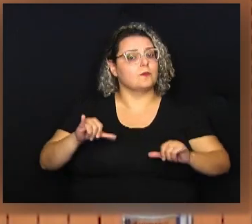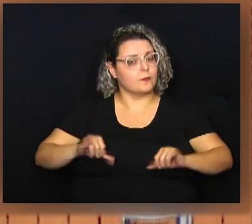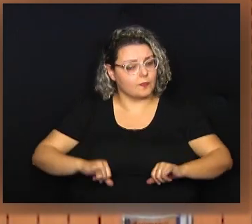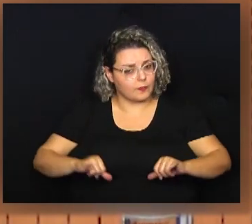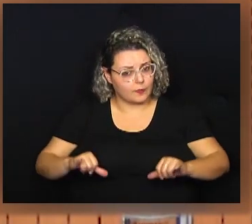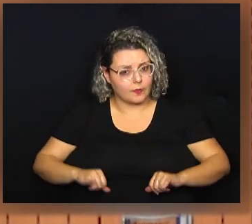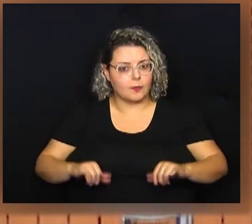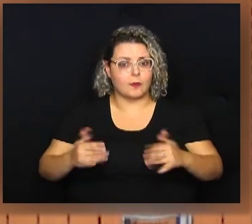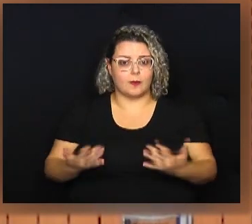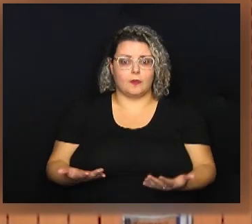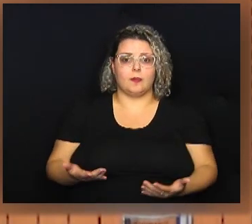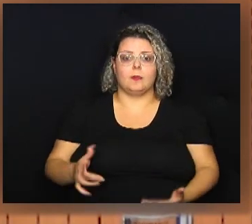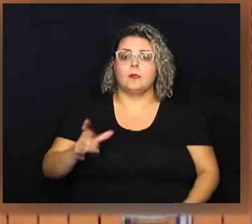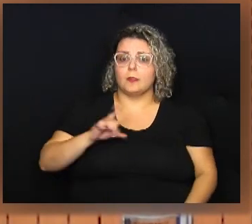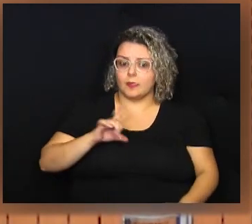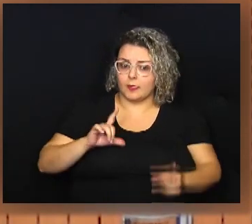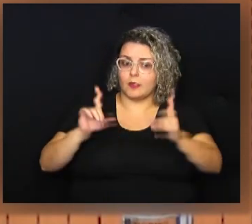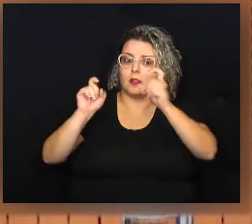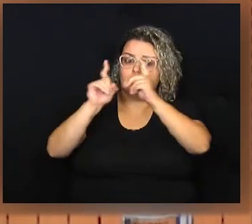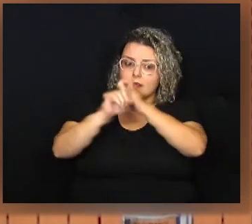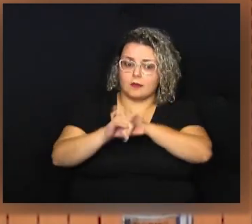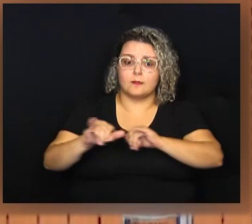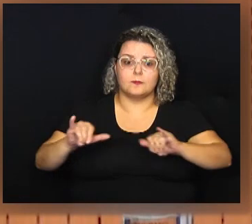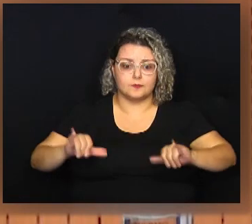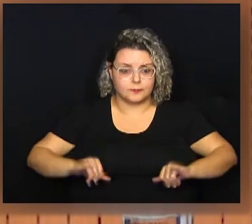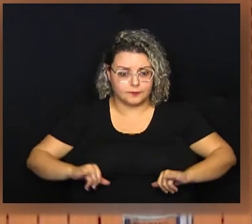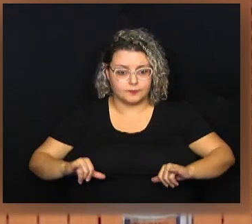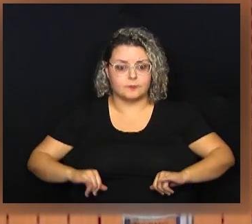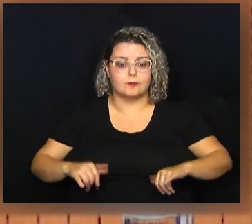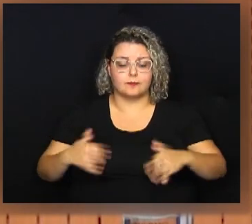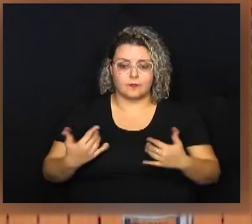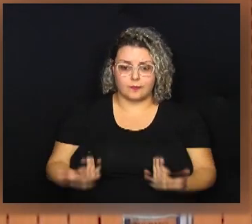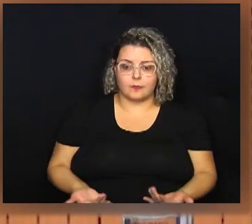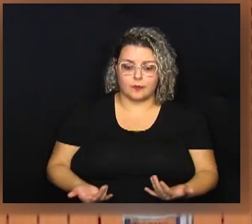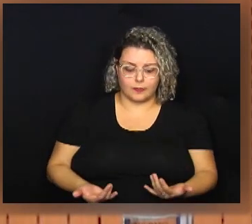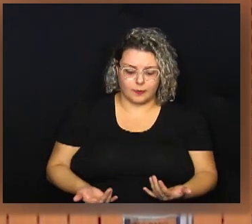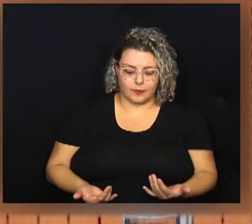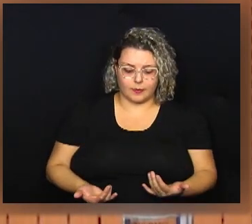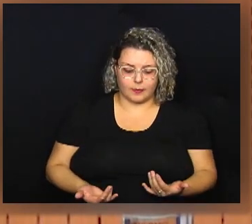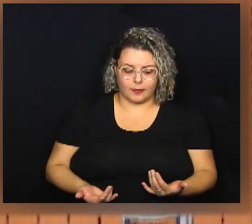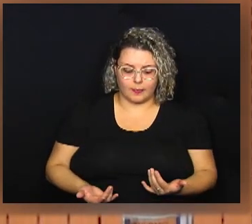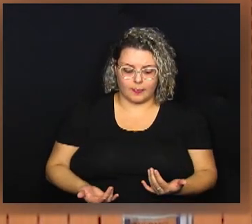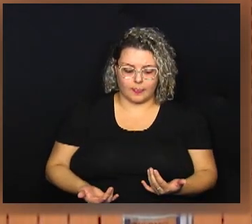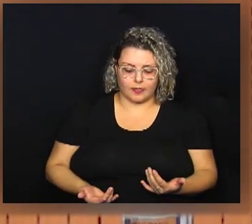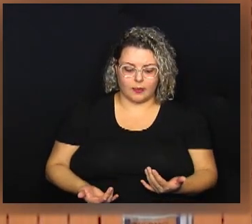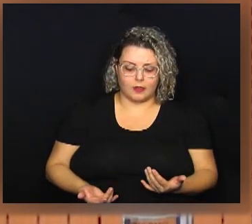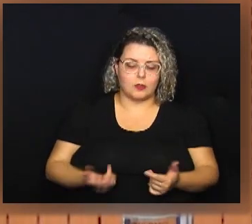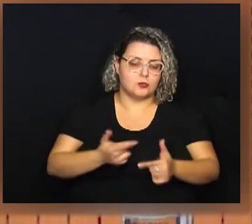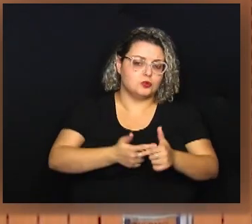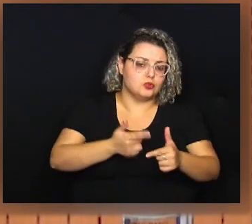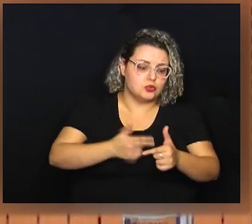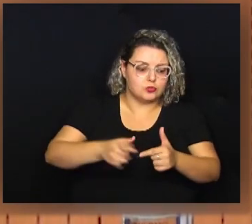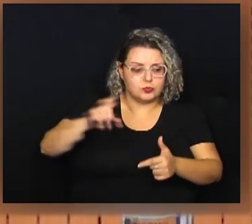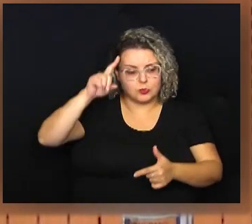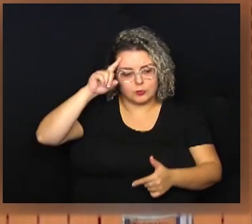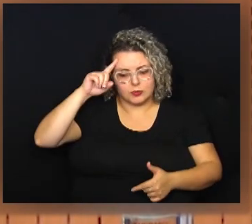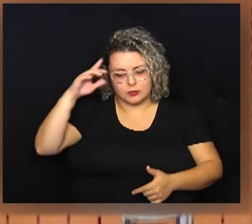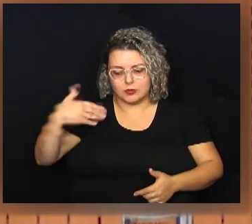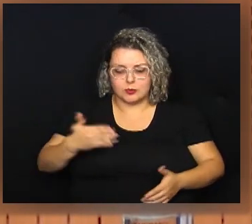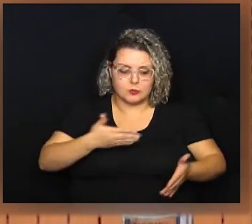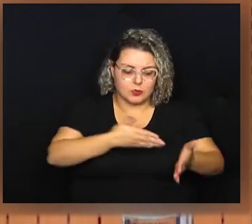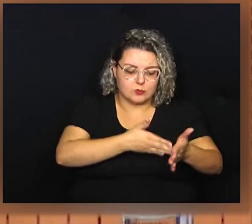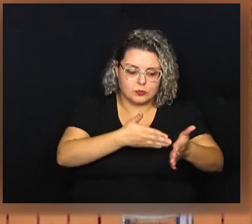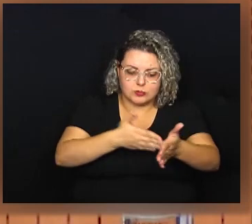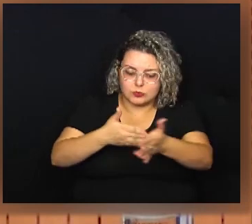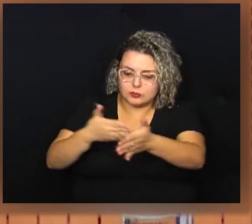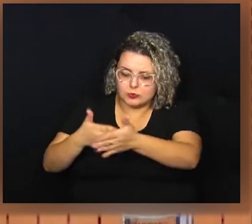que sofrem as suas, que têm as suas dificuldades, que sofrem os seus obstáculos, as suas barreiras